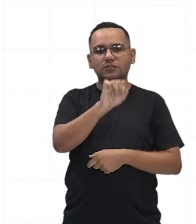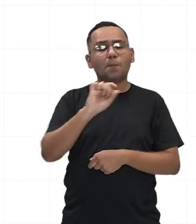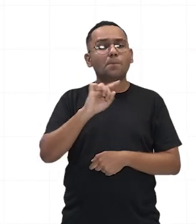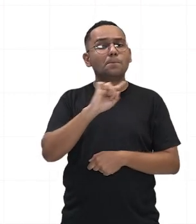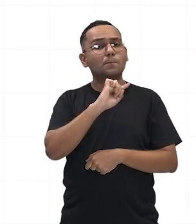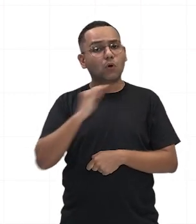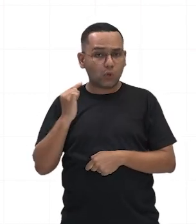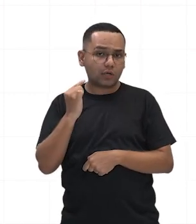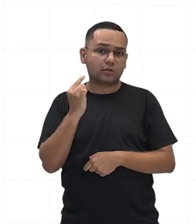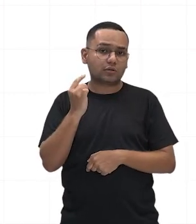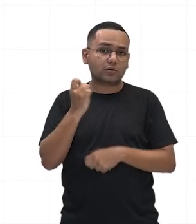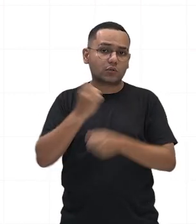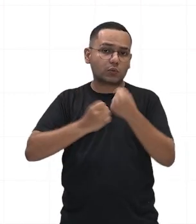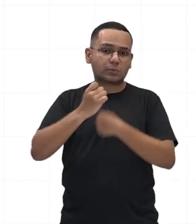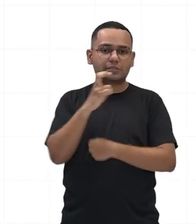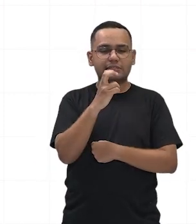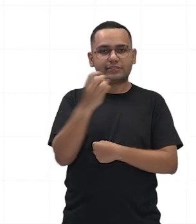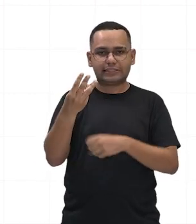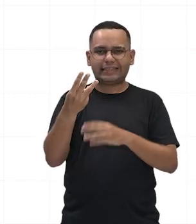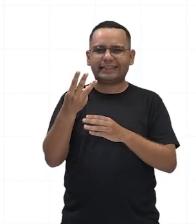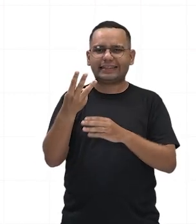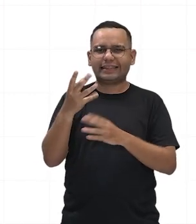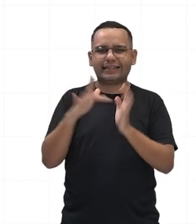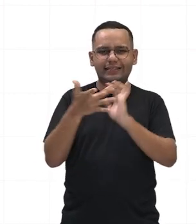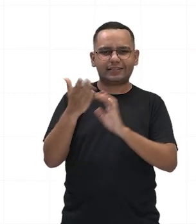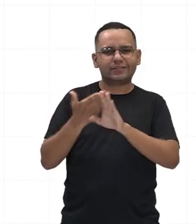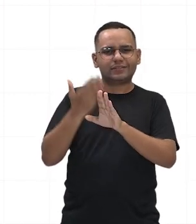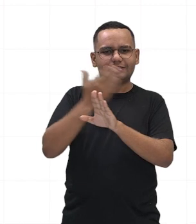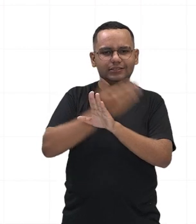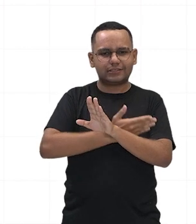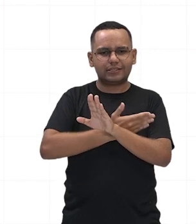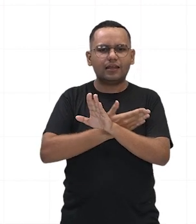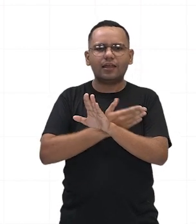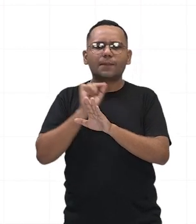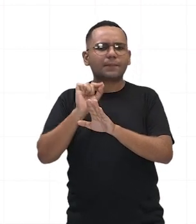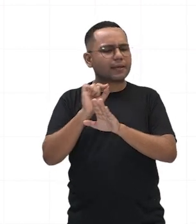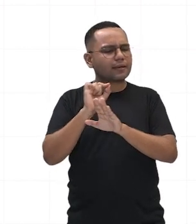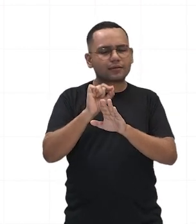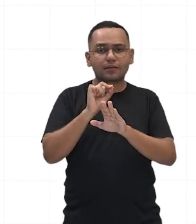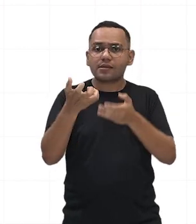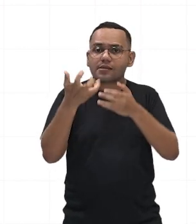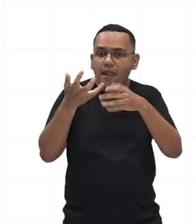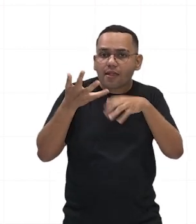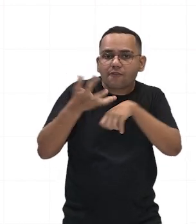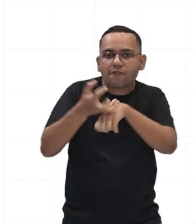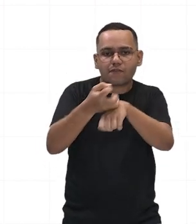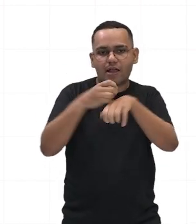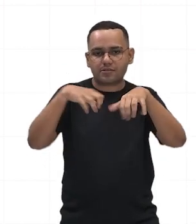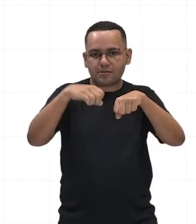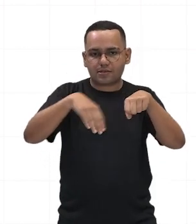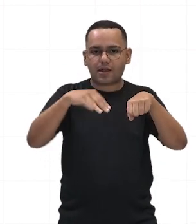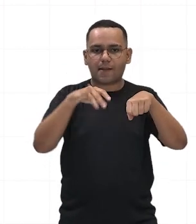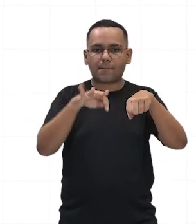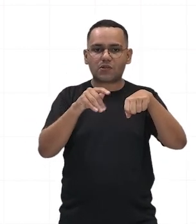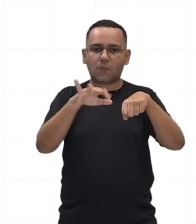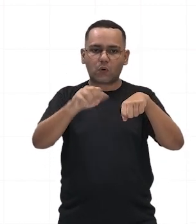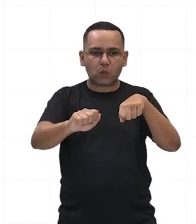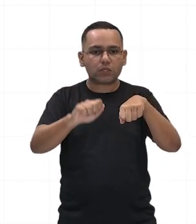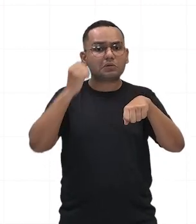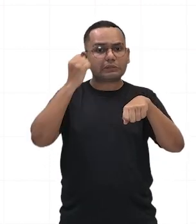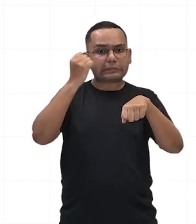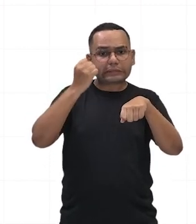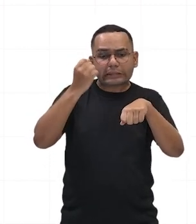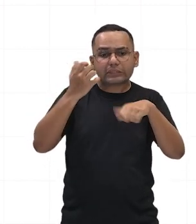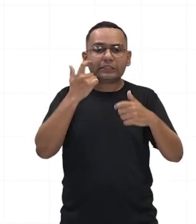Mesopotâmia. Os senadores aproximaram-se de Pompeu e afastaram Júlio César do poder, desencadeando uma